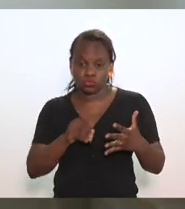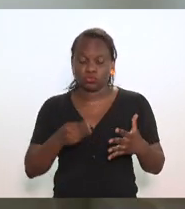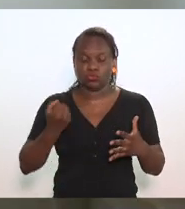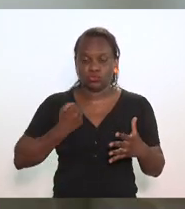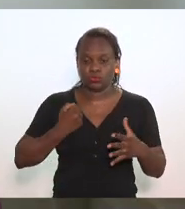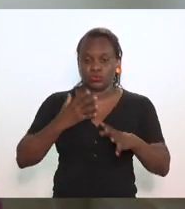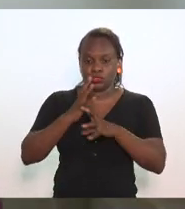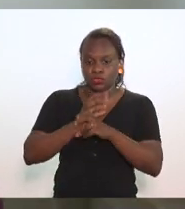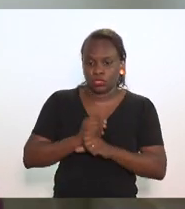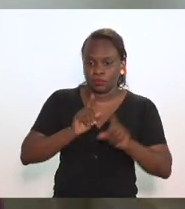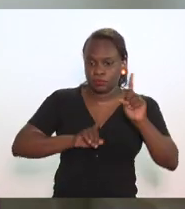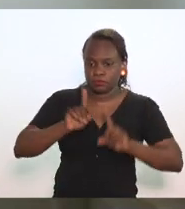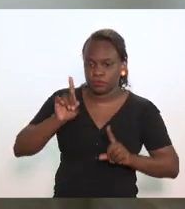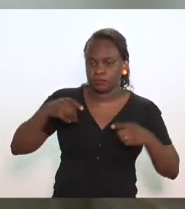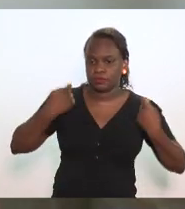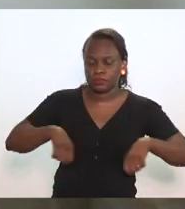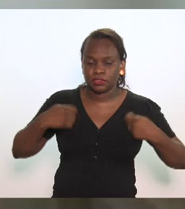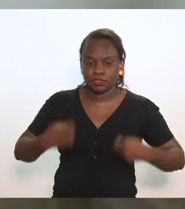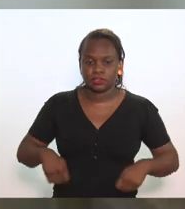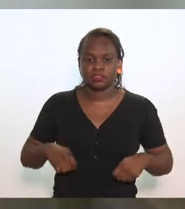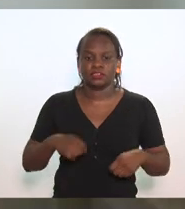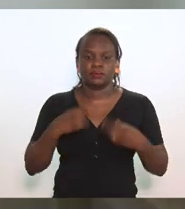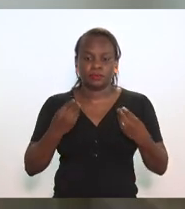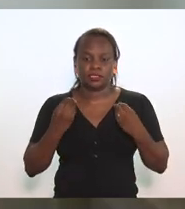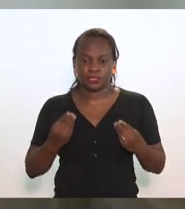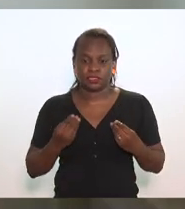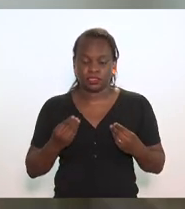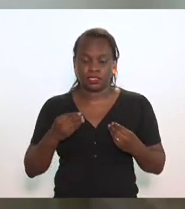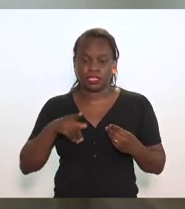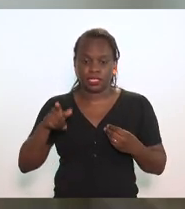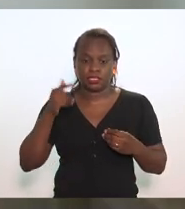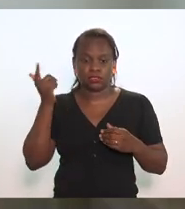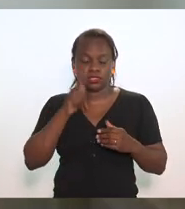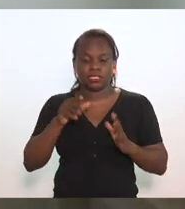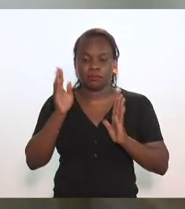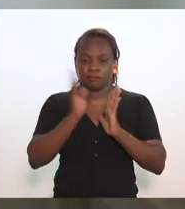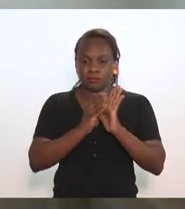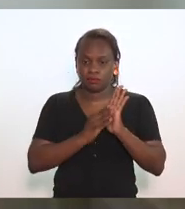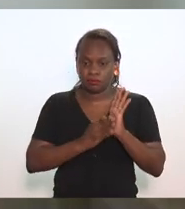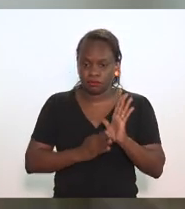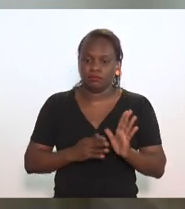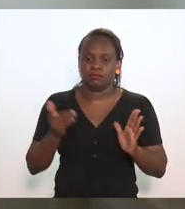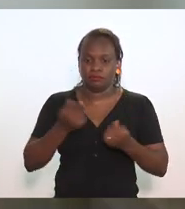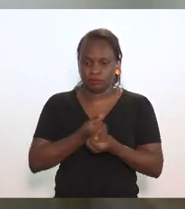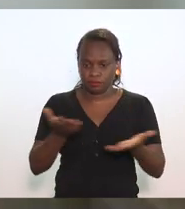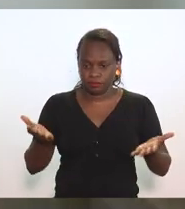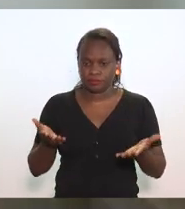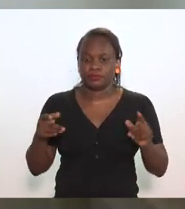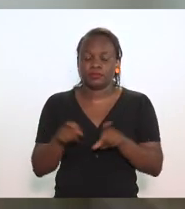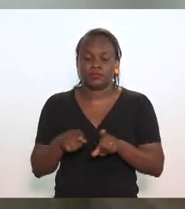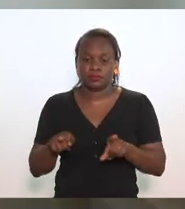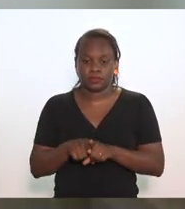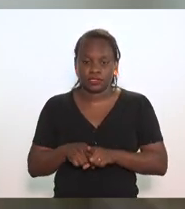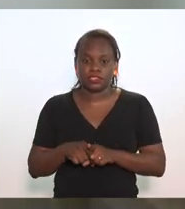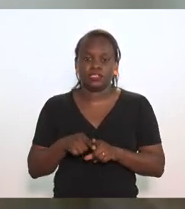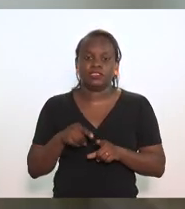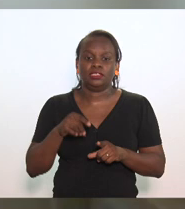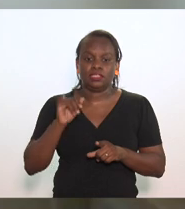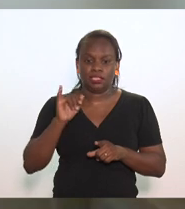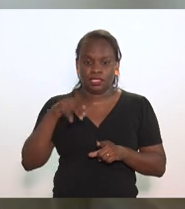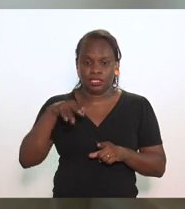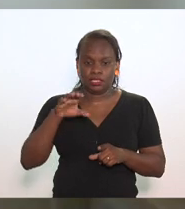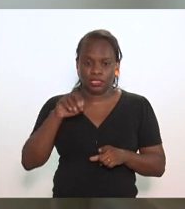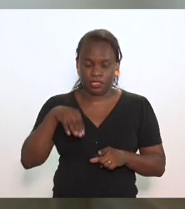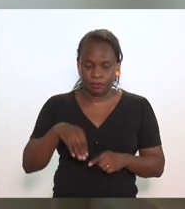dados necessários para que essa matriz possa rodar, inclusive o NCM.